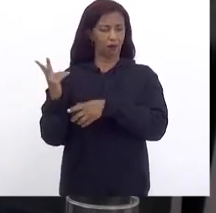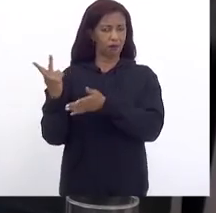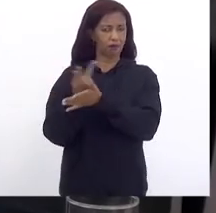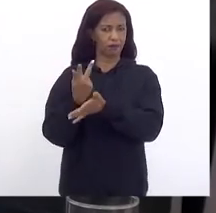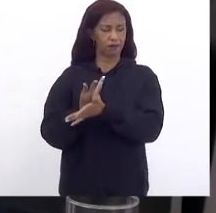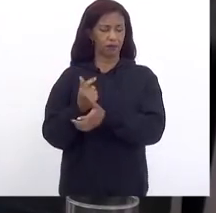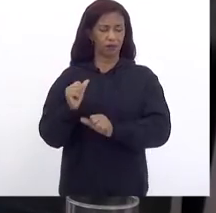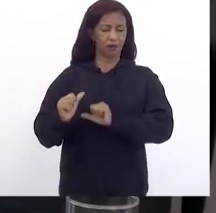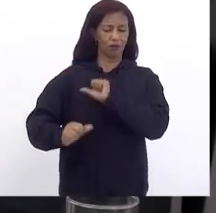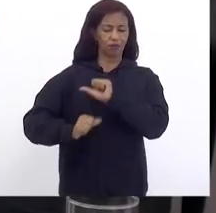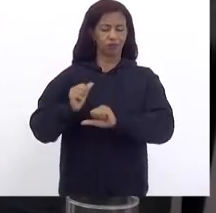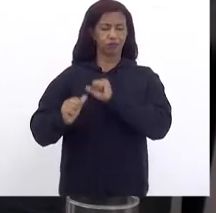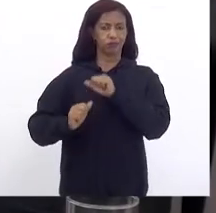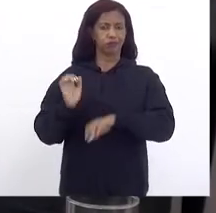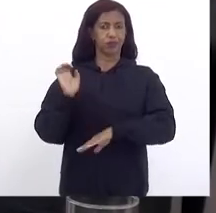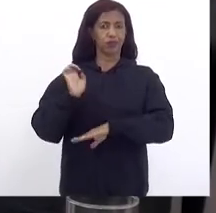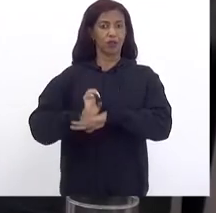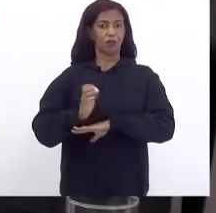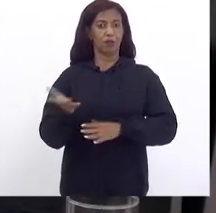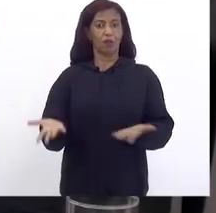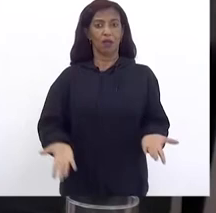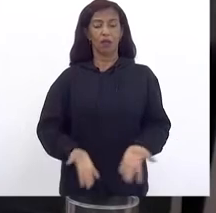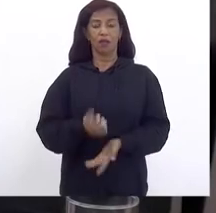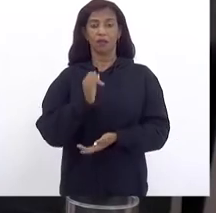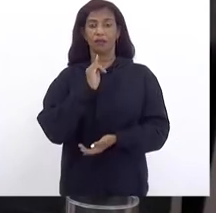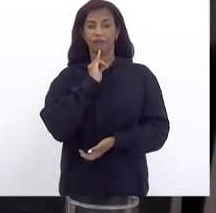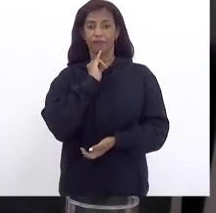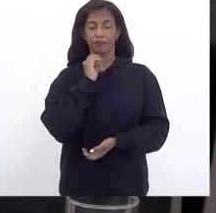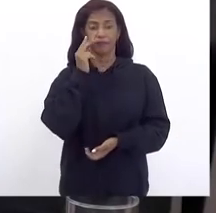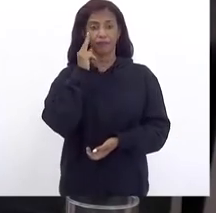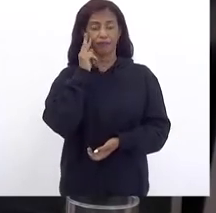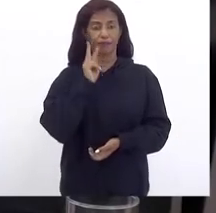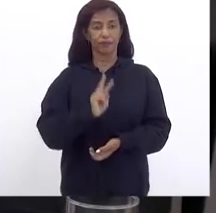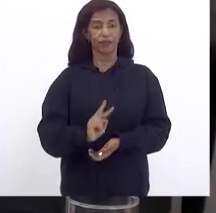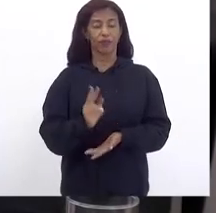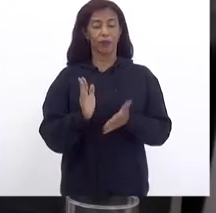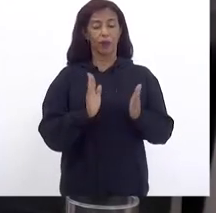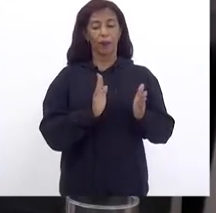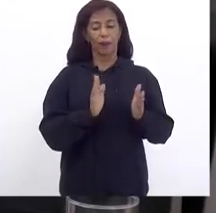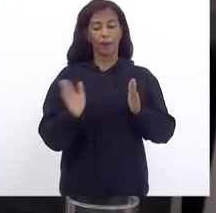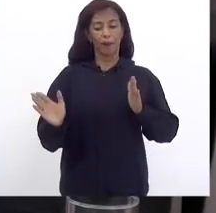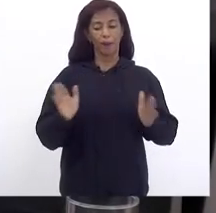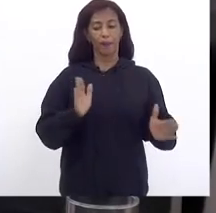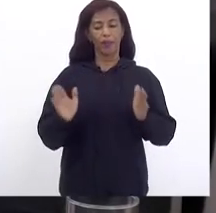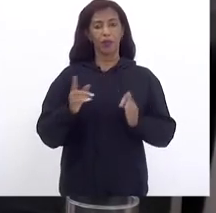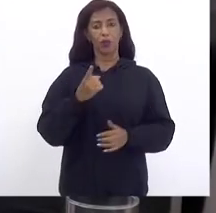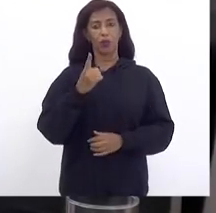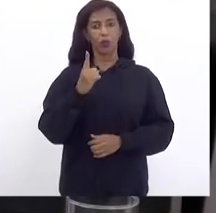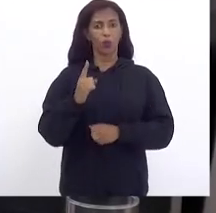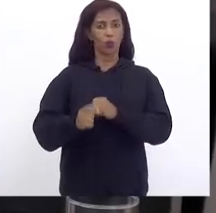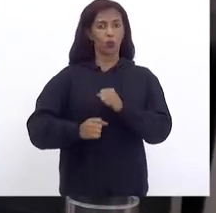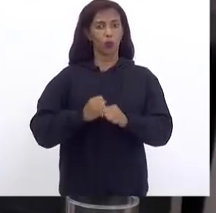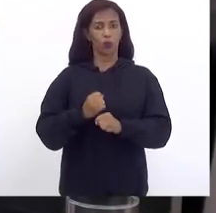A mudança Do nosso estado Mas que infelizmente A gente viu Que por um período De pelo menos Um ano e meio